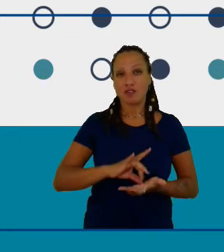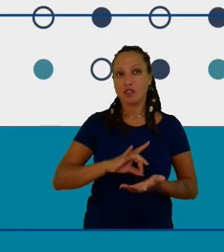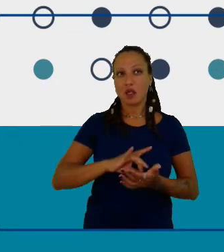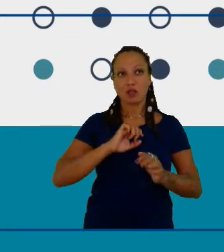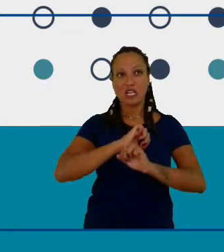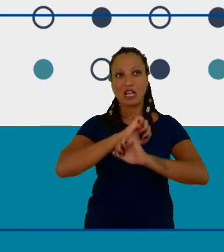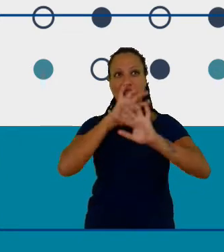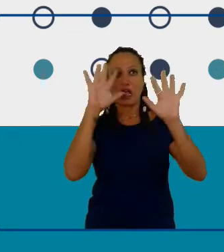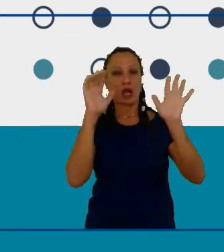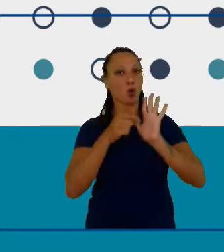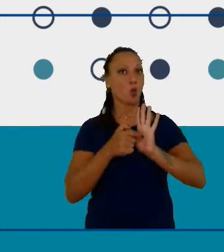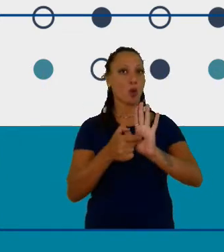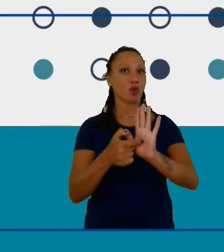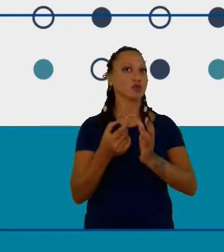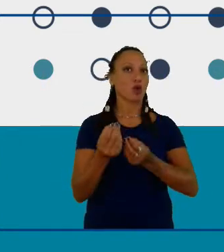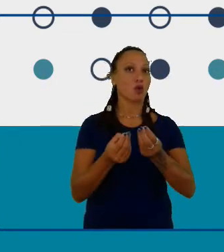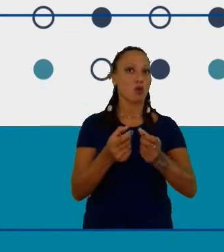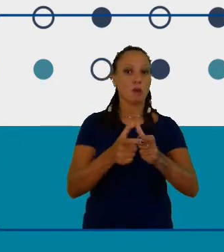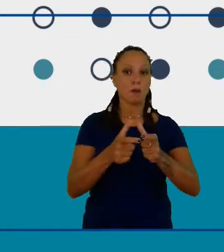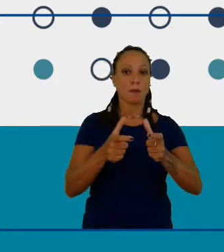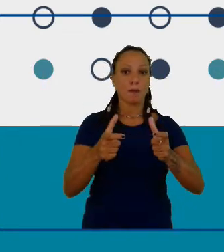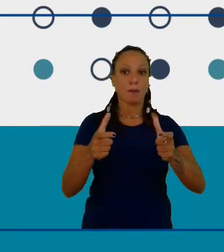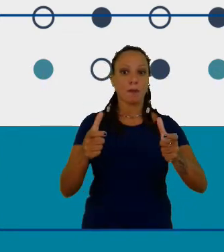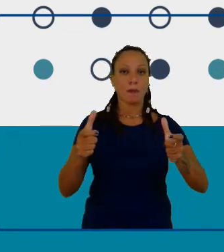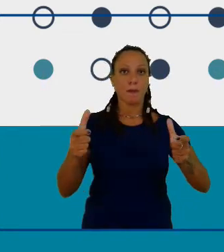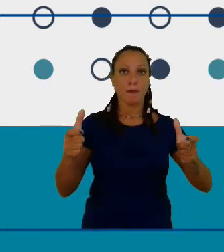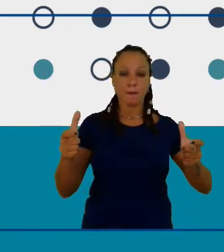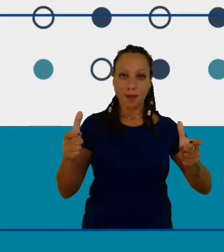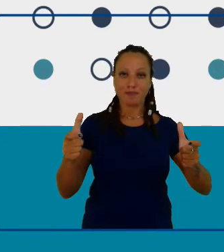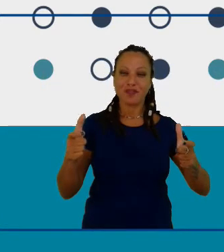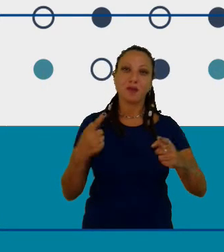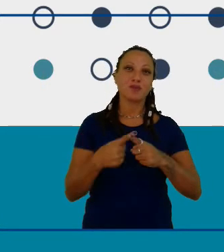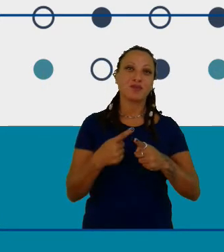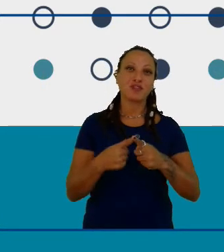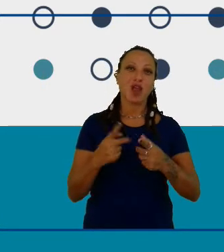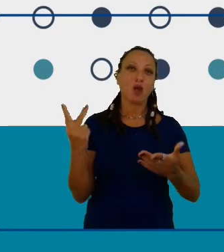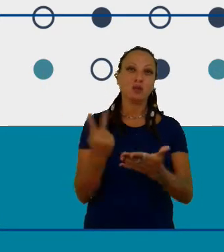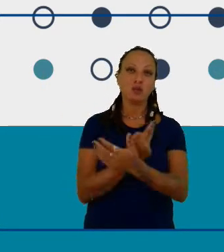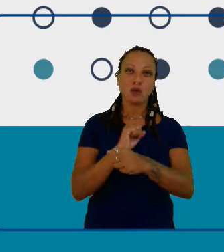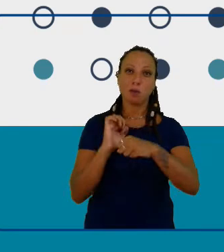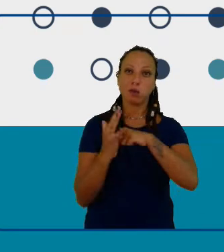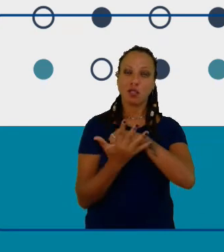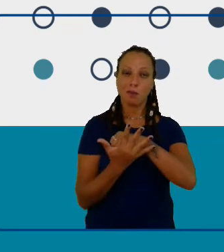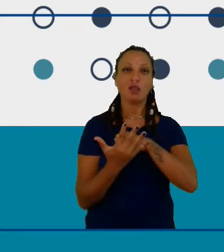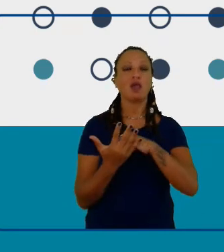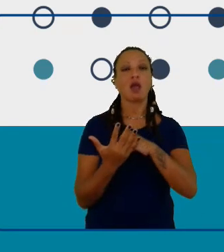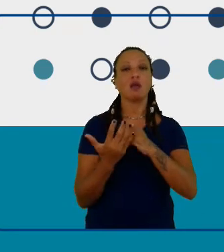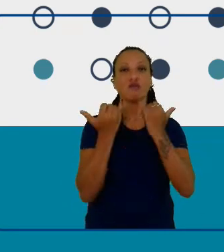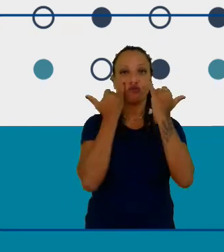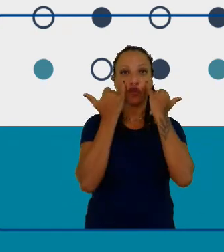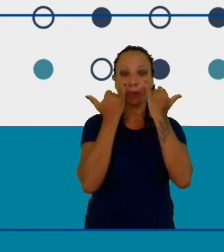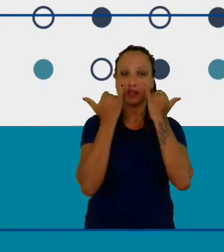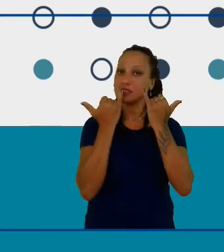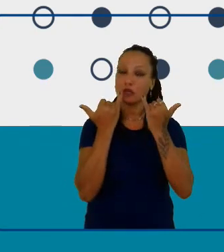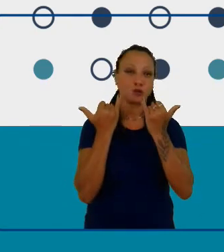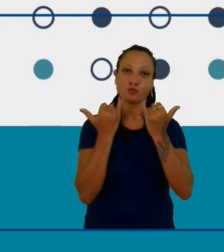está aumentando ao longo dos anos por causa da pandemia de COVID. A gente não tem essa informação. Próximo slide.